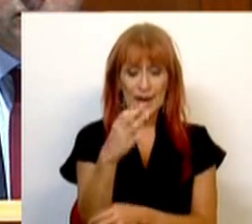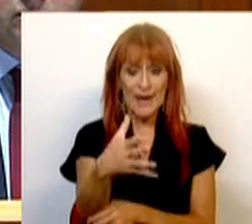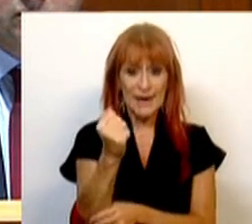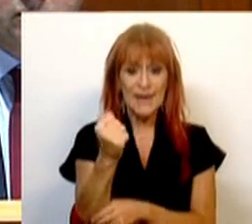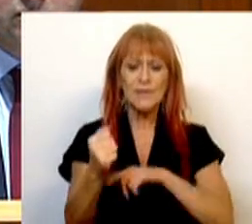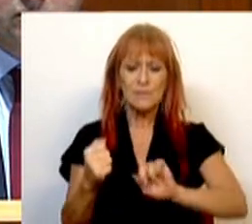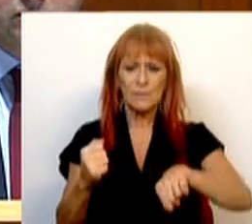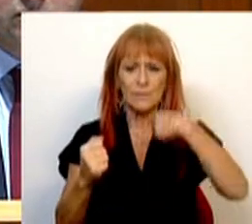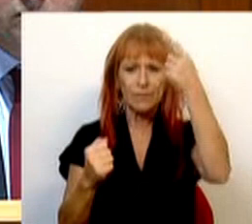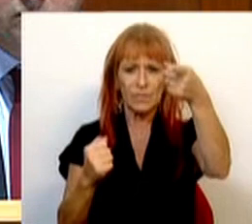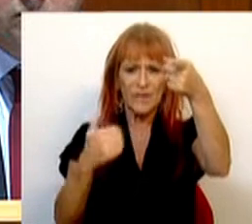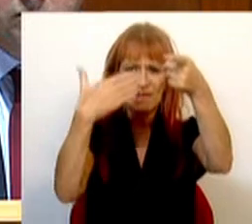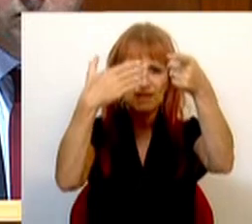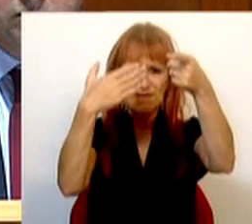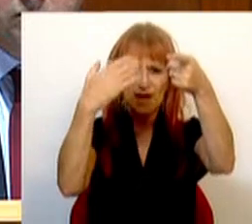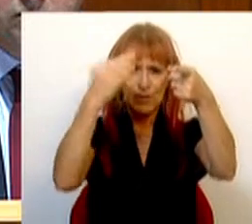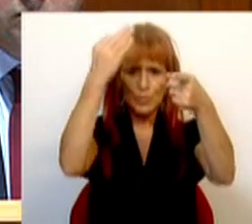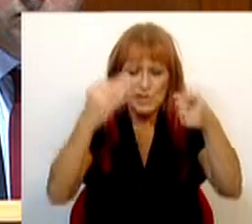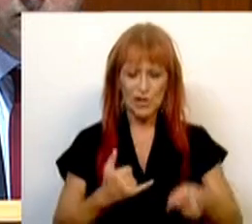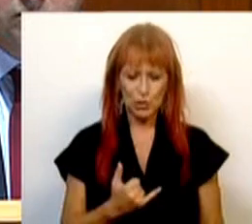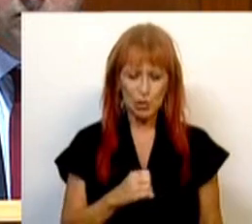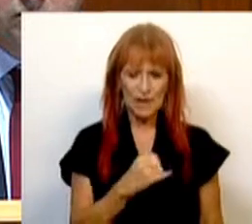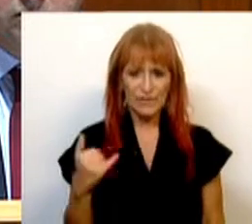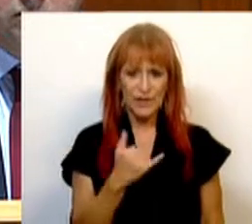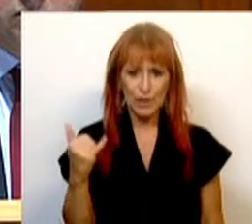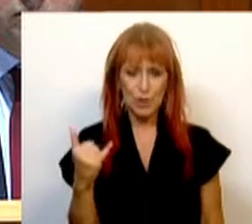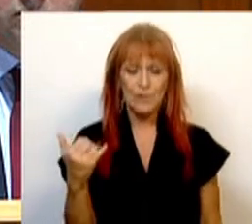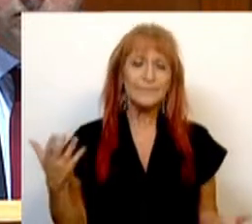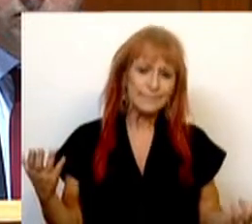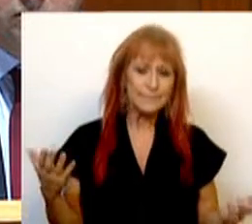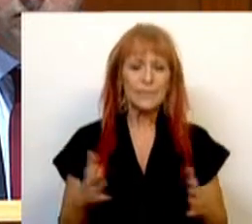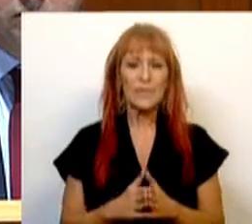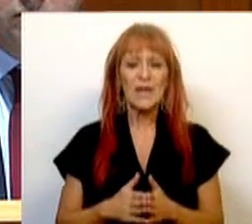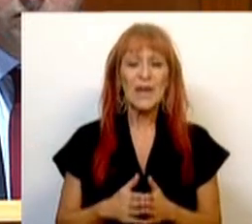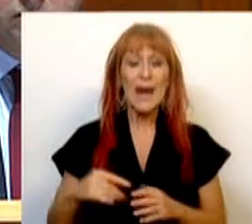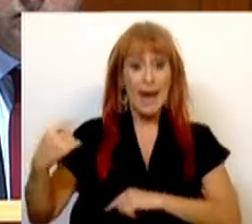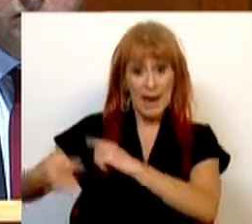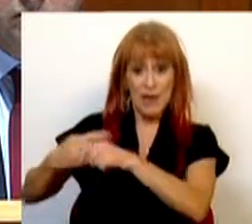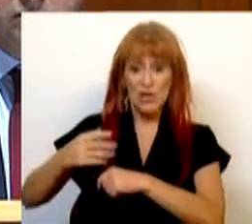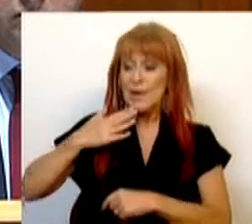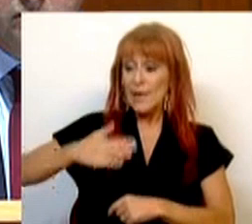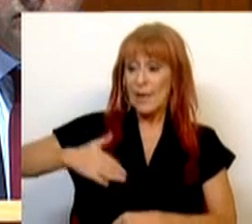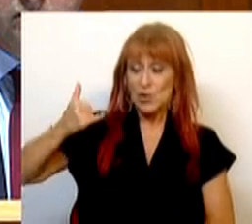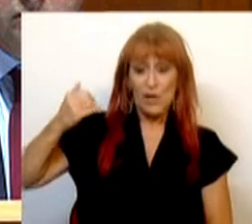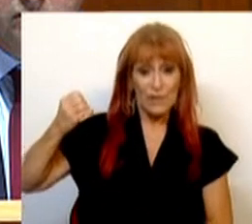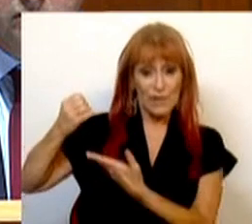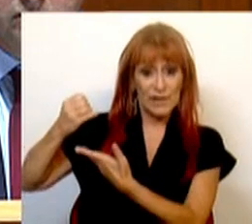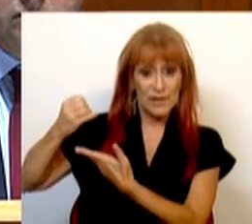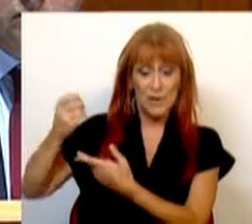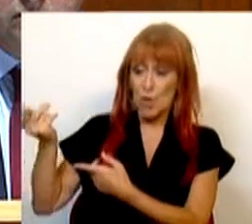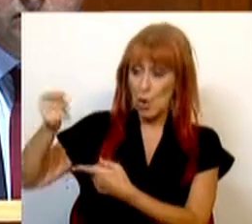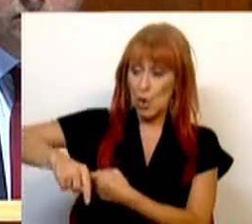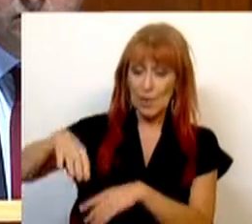para 17% em 2022. E que, na geração dos 20 anos a